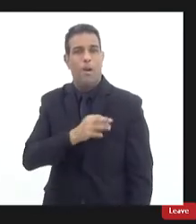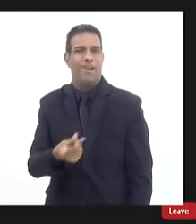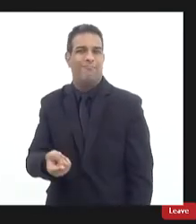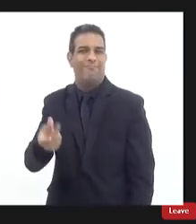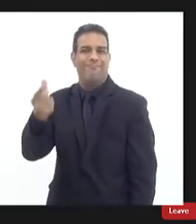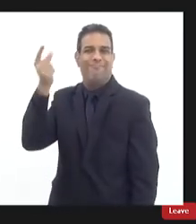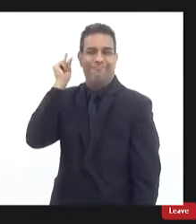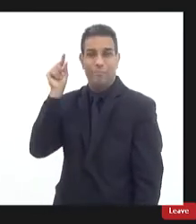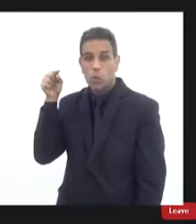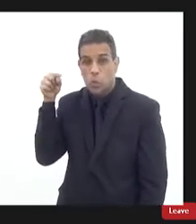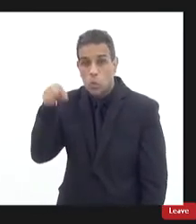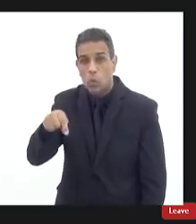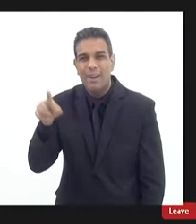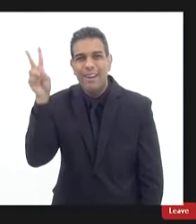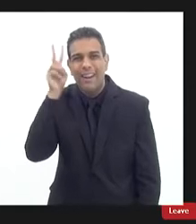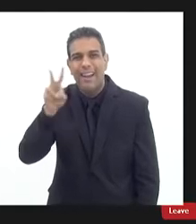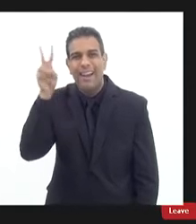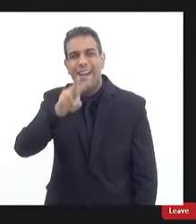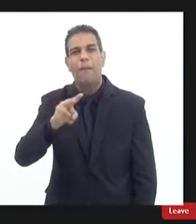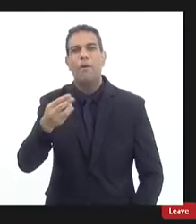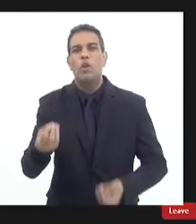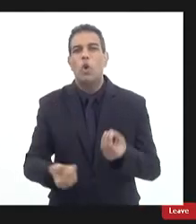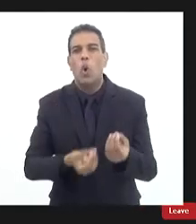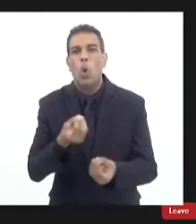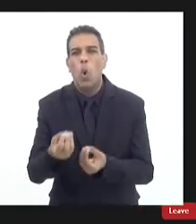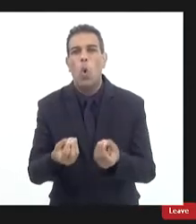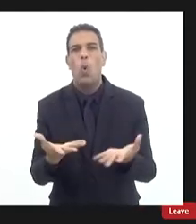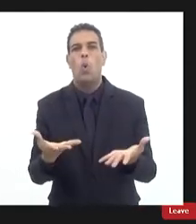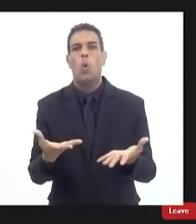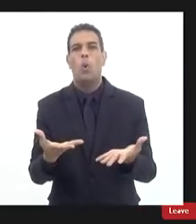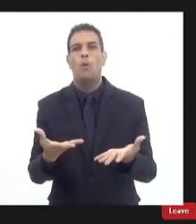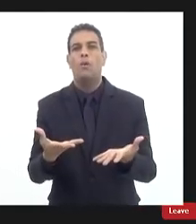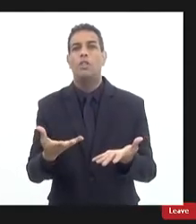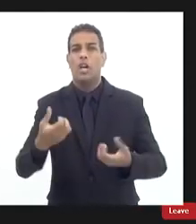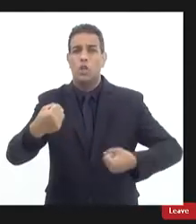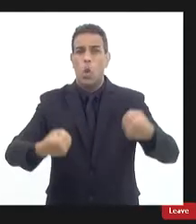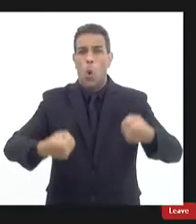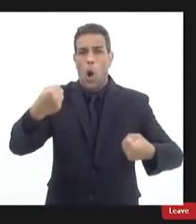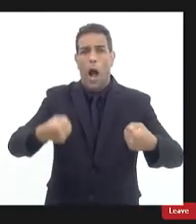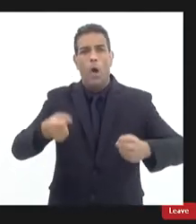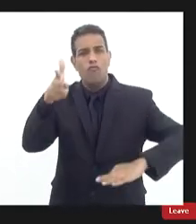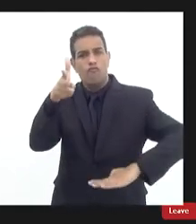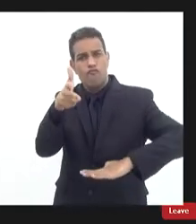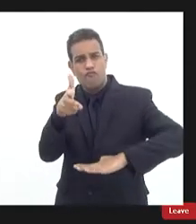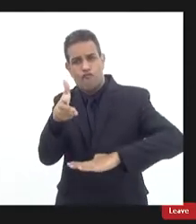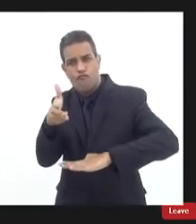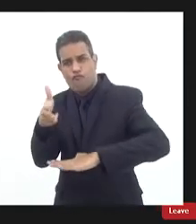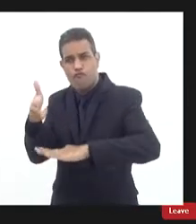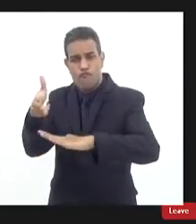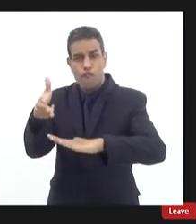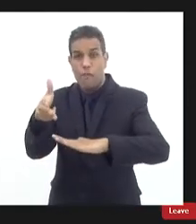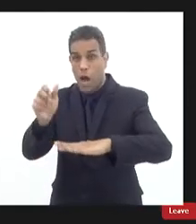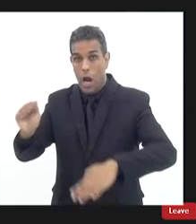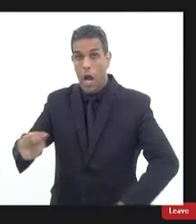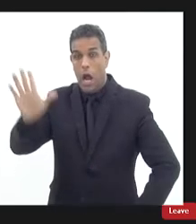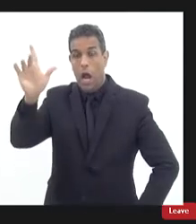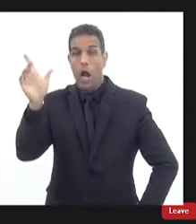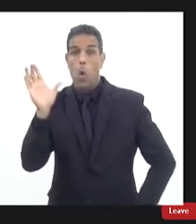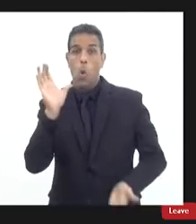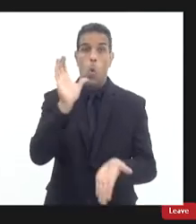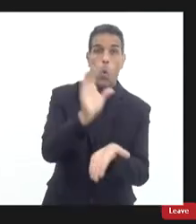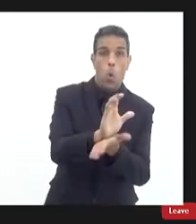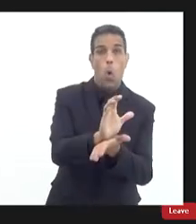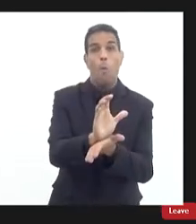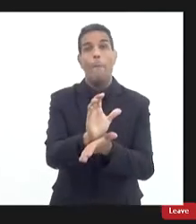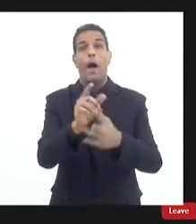a gente tem na instituição desde que as câmeras embarcadas saíram das viaturas até pelo alto custo e também a dificuldade